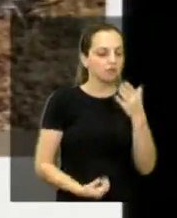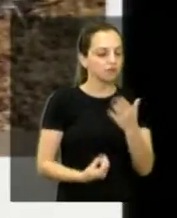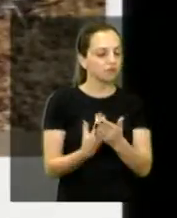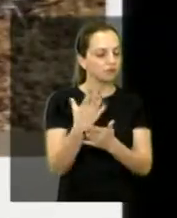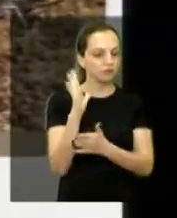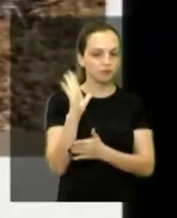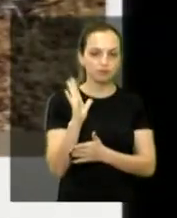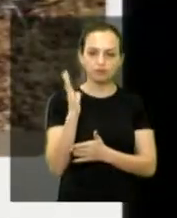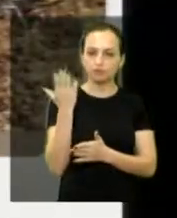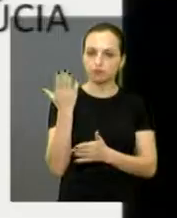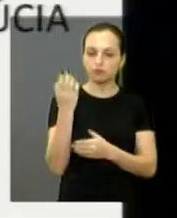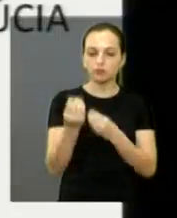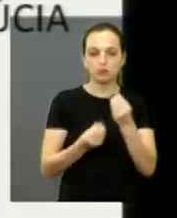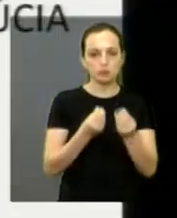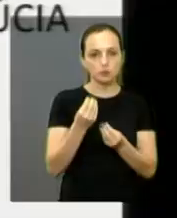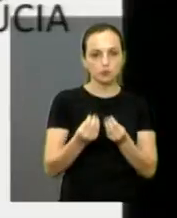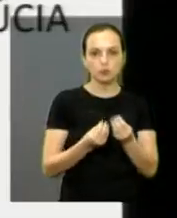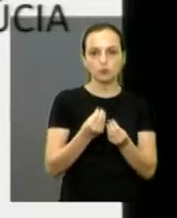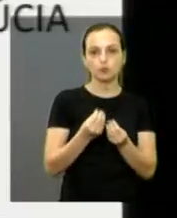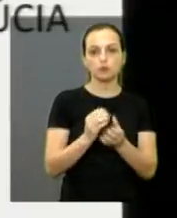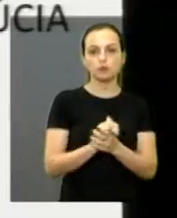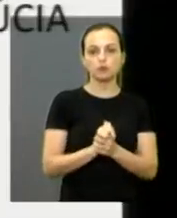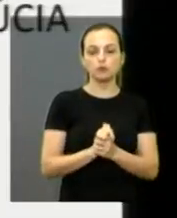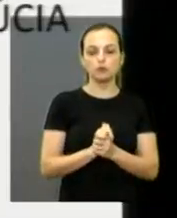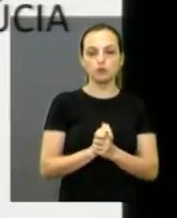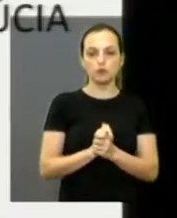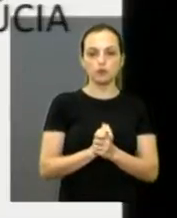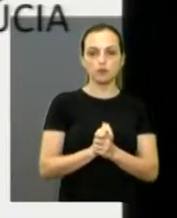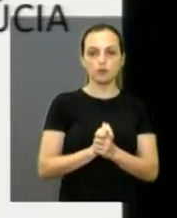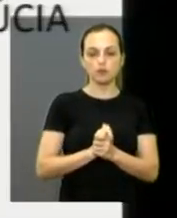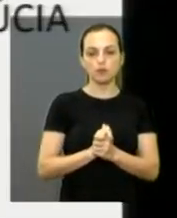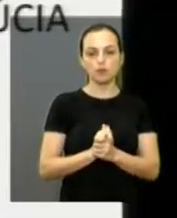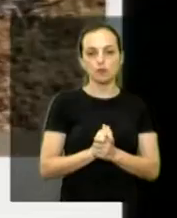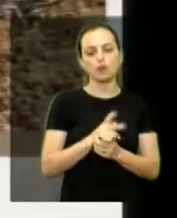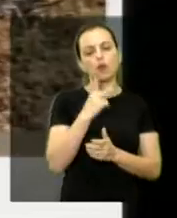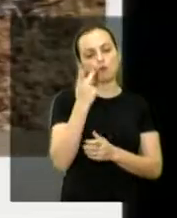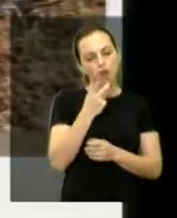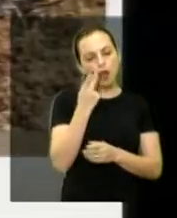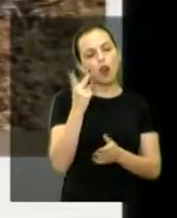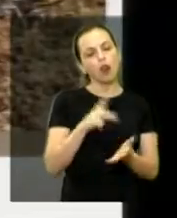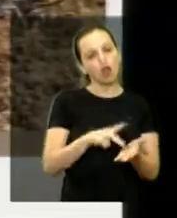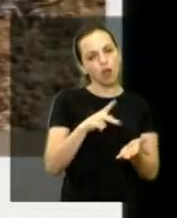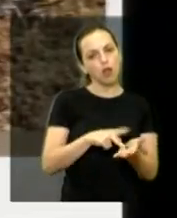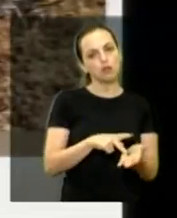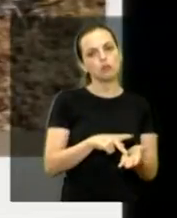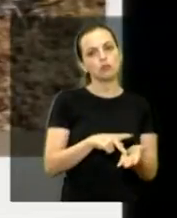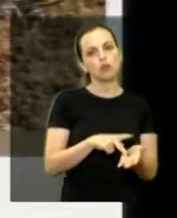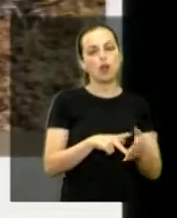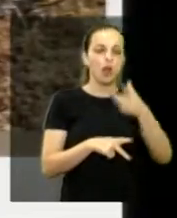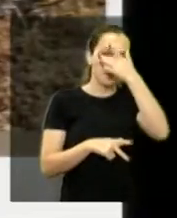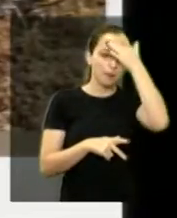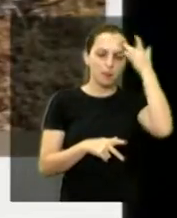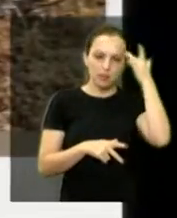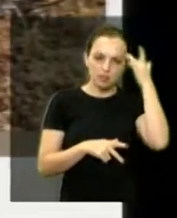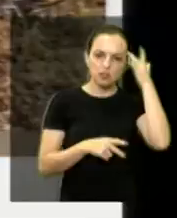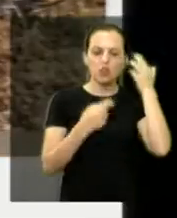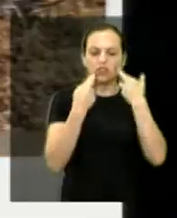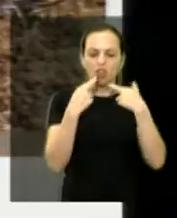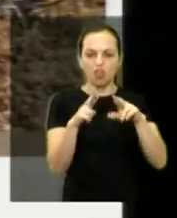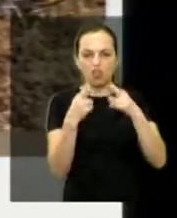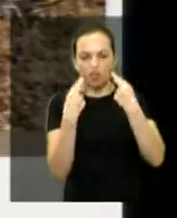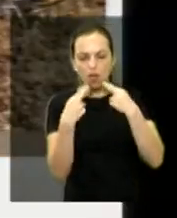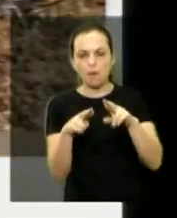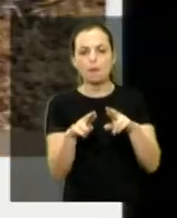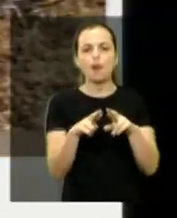pode caminhar. Não, já foi falado, já o pessoal tem reclamado a respeito disso, os moradores,